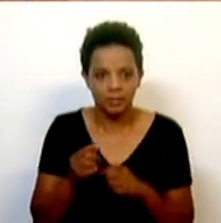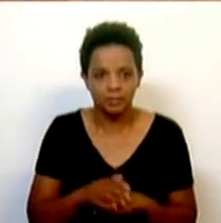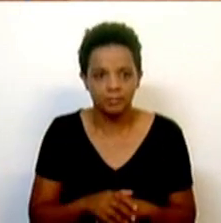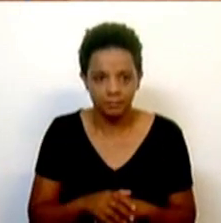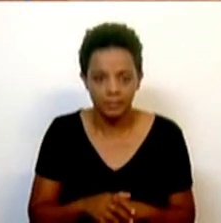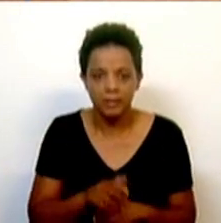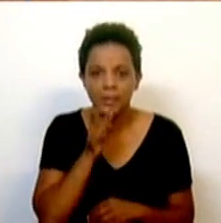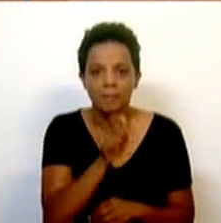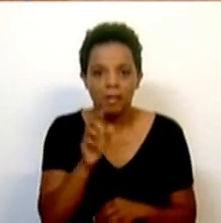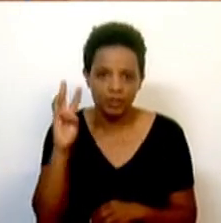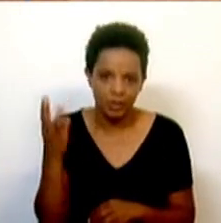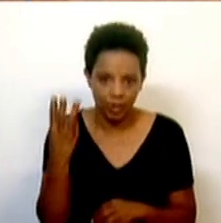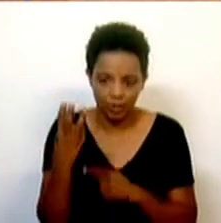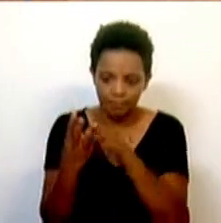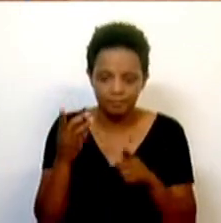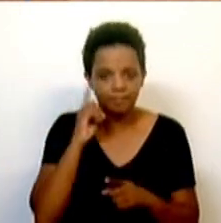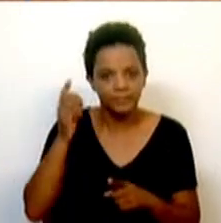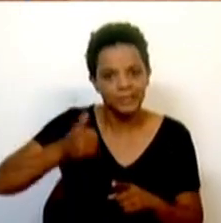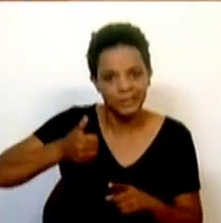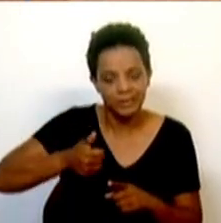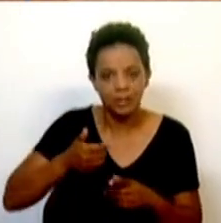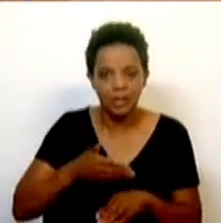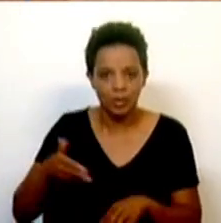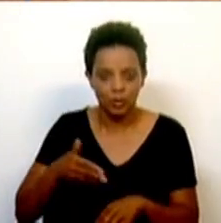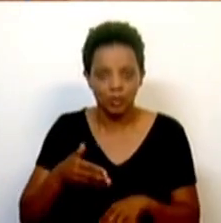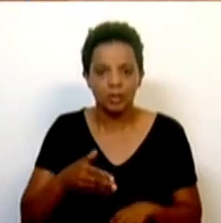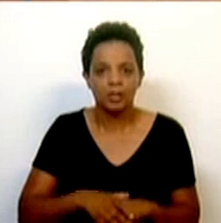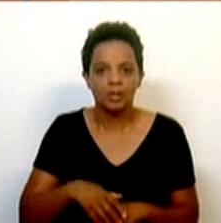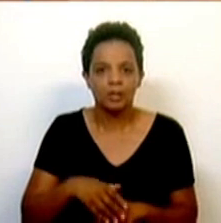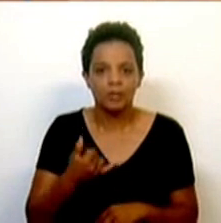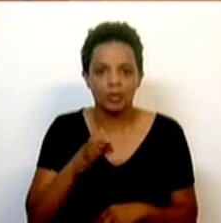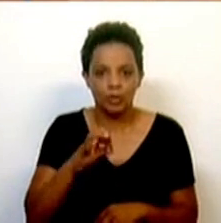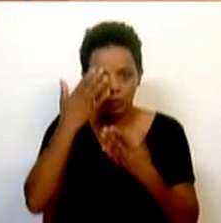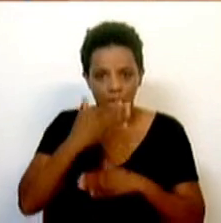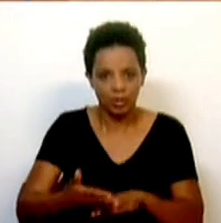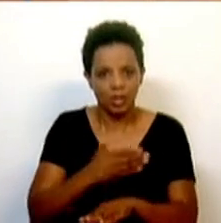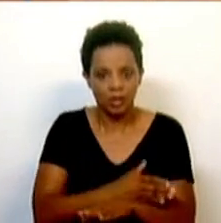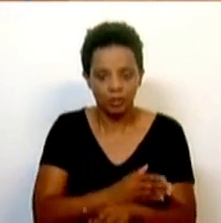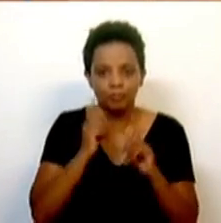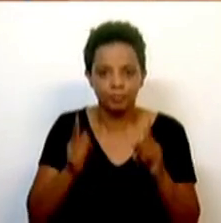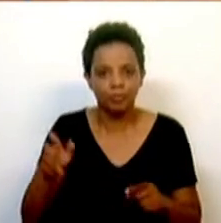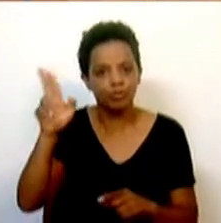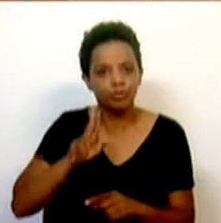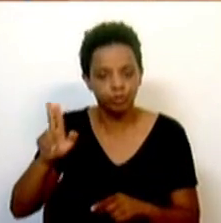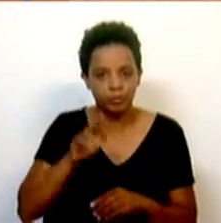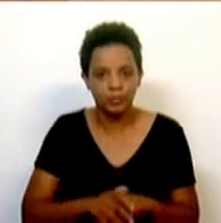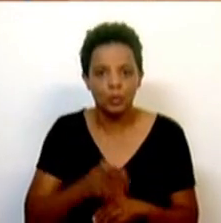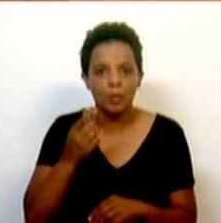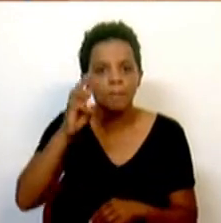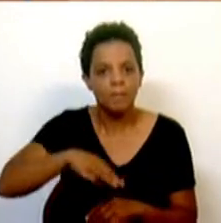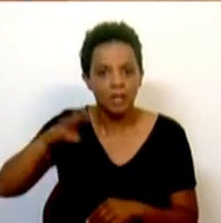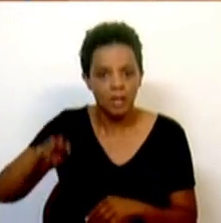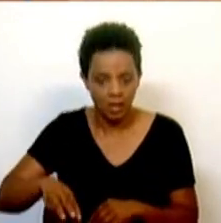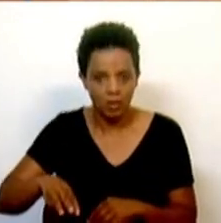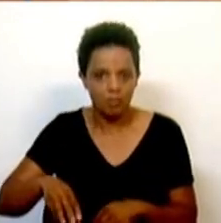três palavras que me parecem essenciais neste momento e a 28 dias da Jornada Mundial da Juventude receber cerca de um milhão